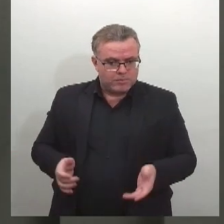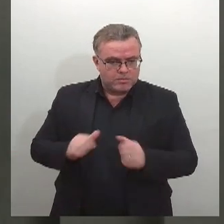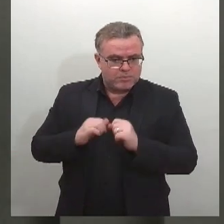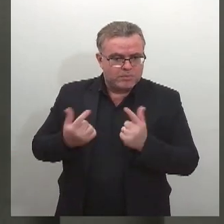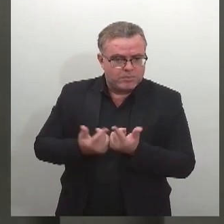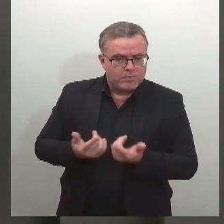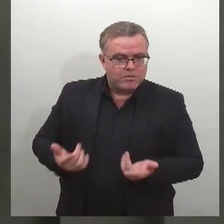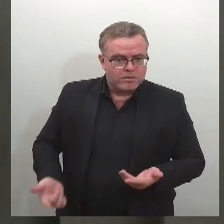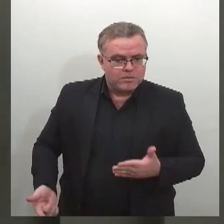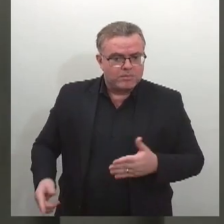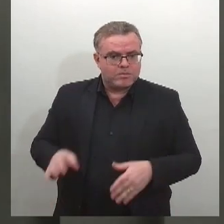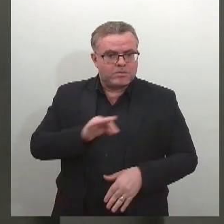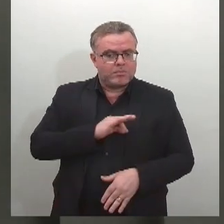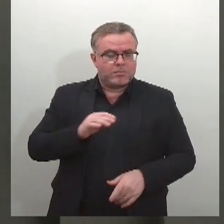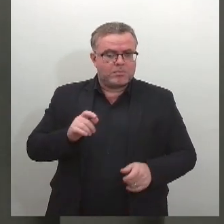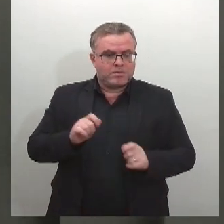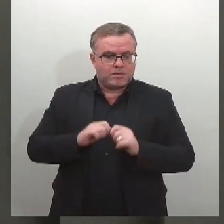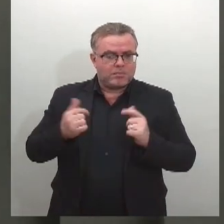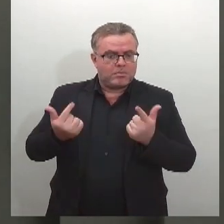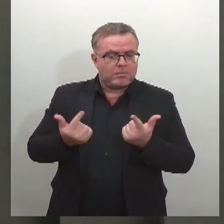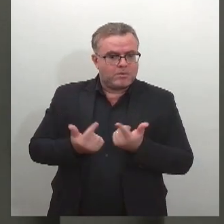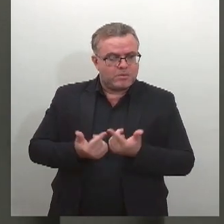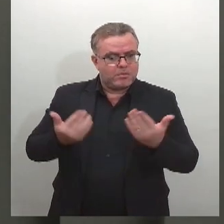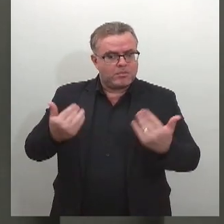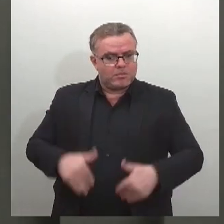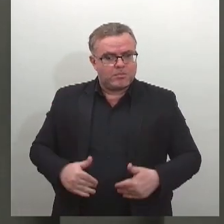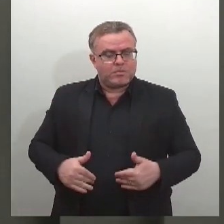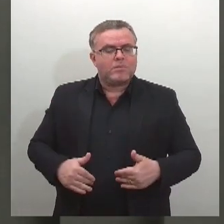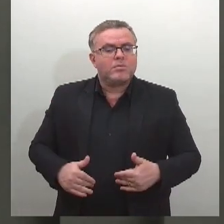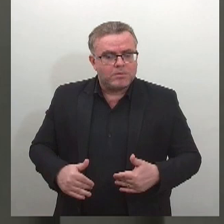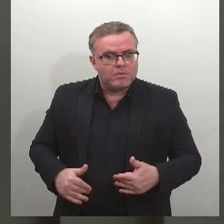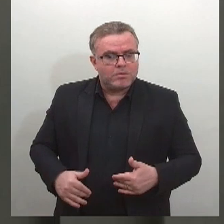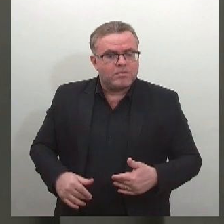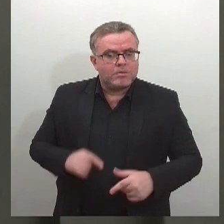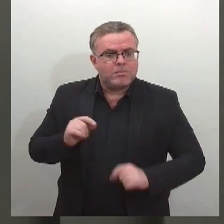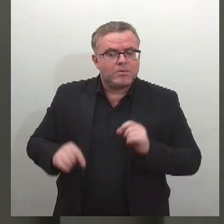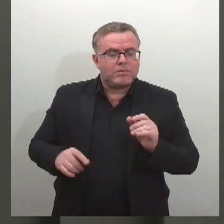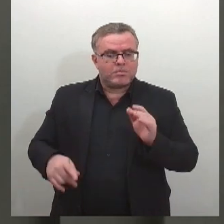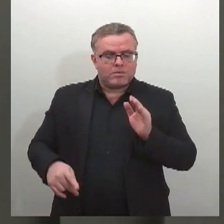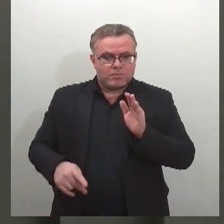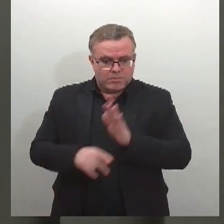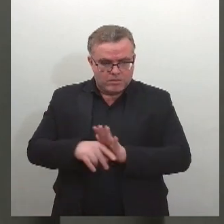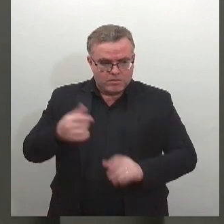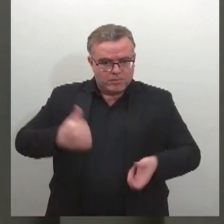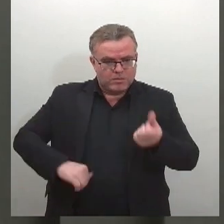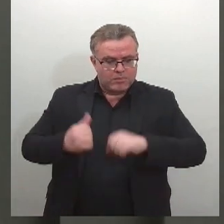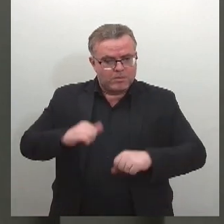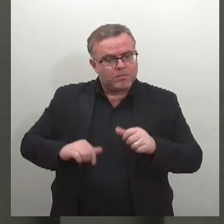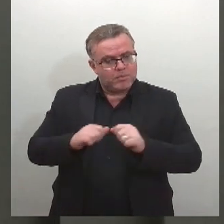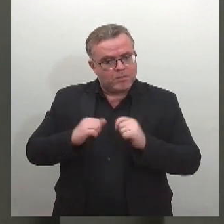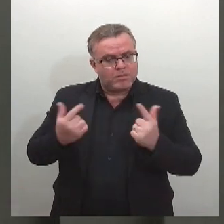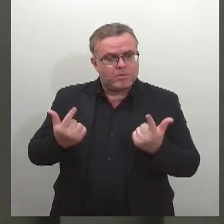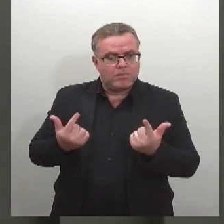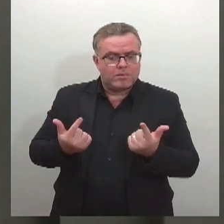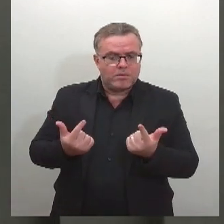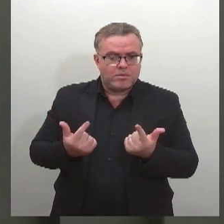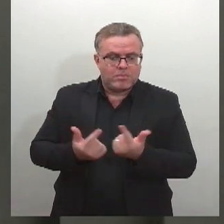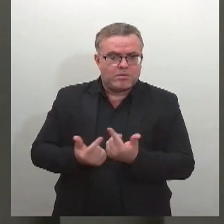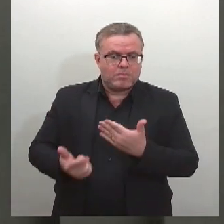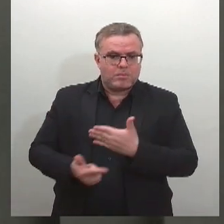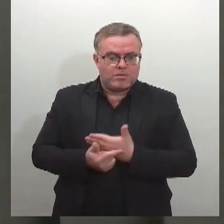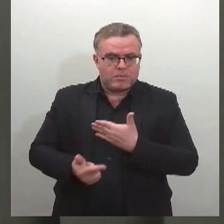legislativa e as provas discursivas para o cargo de analista legislativo na atribuição consultoria,